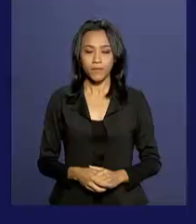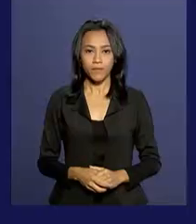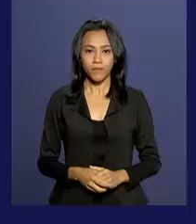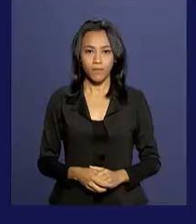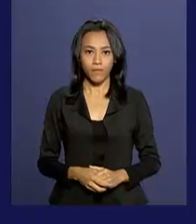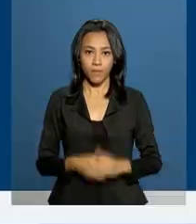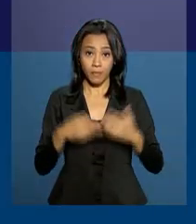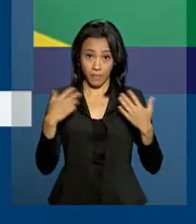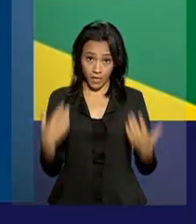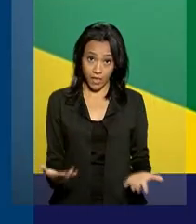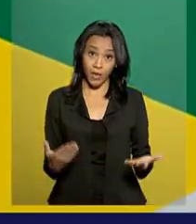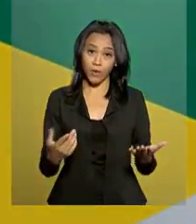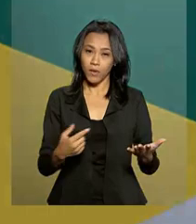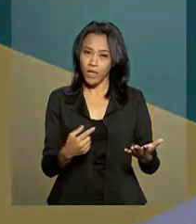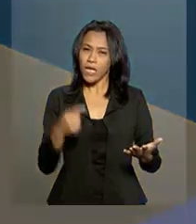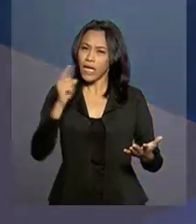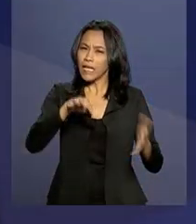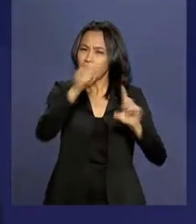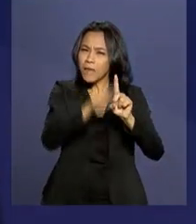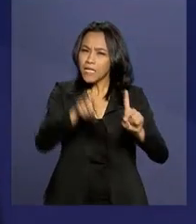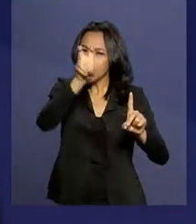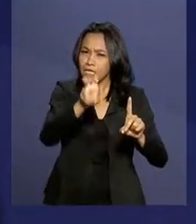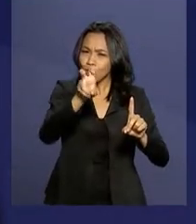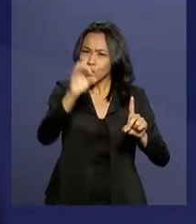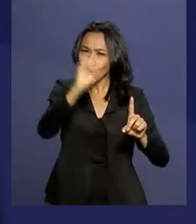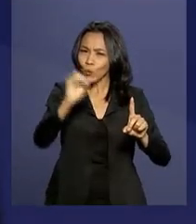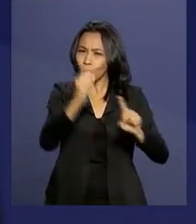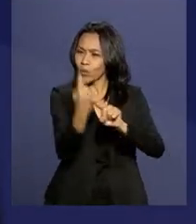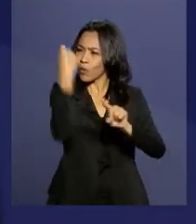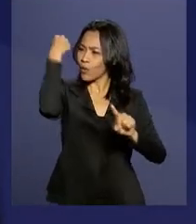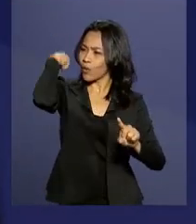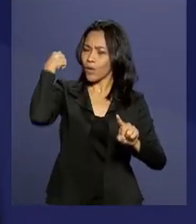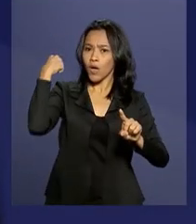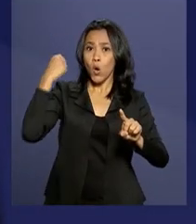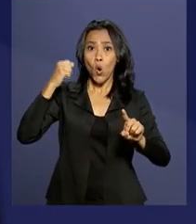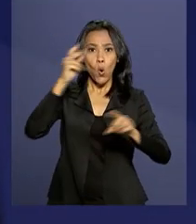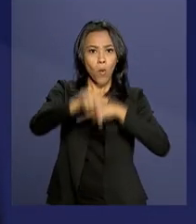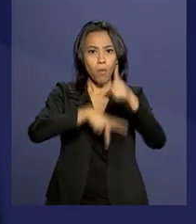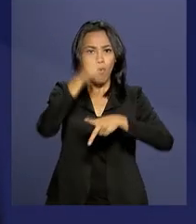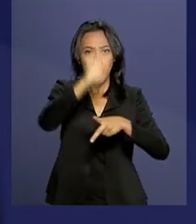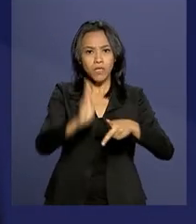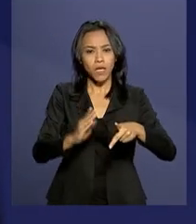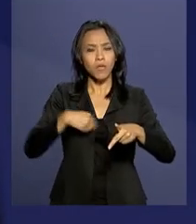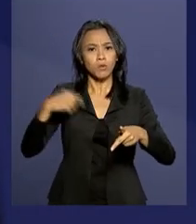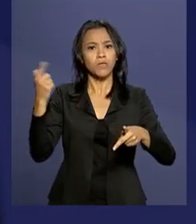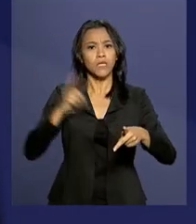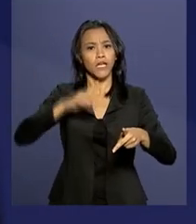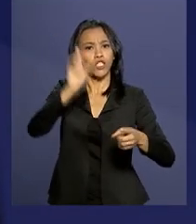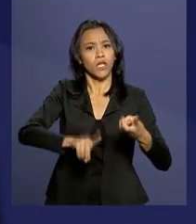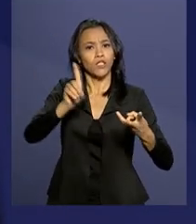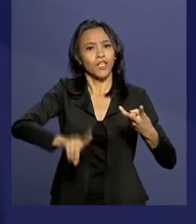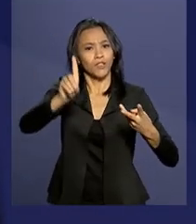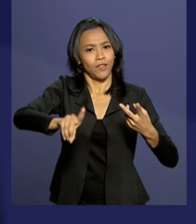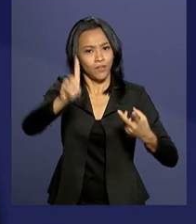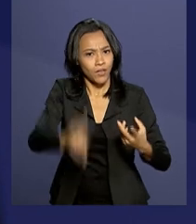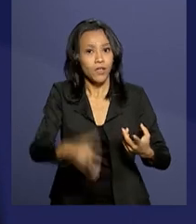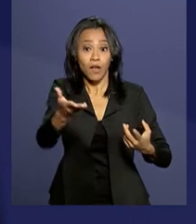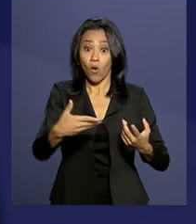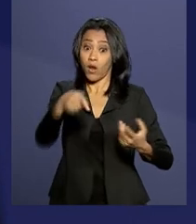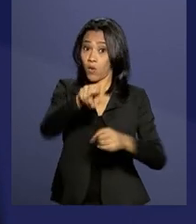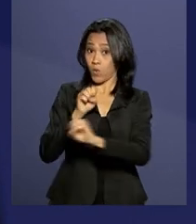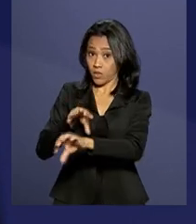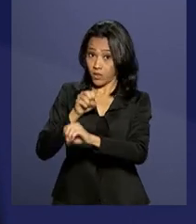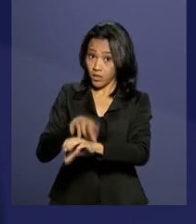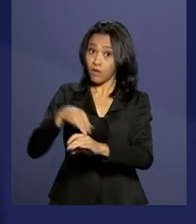A partir daqueles 5 de outubro, os brasileiros passaram a ter mais direitos. A educação passou a ser dever